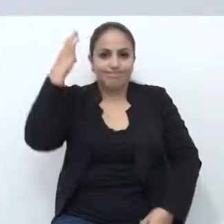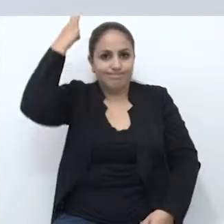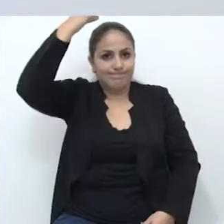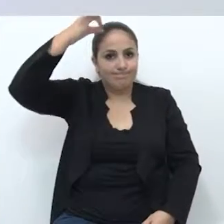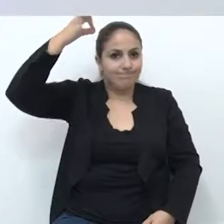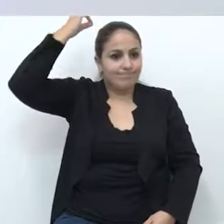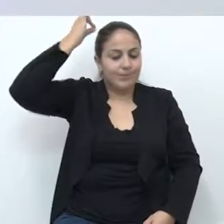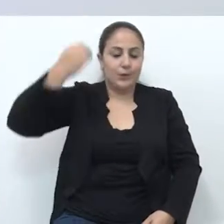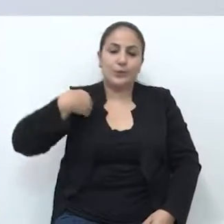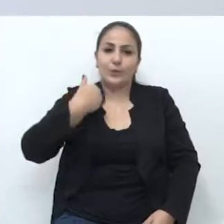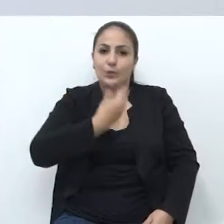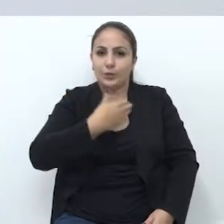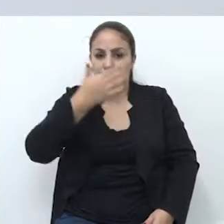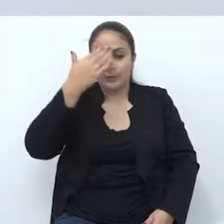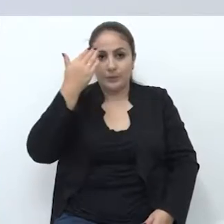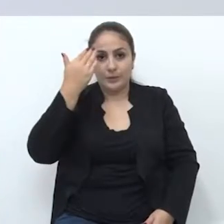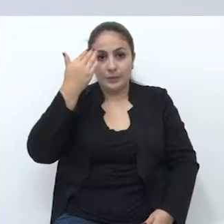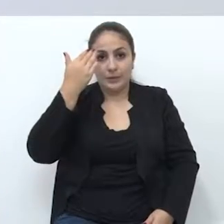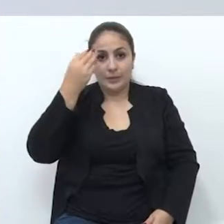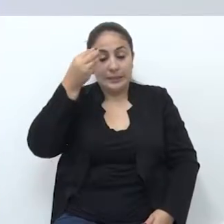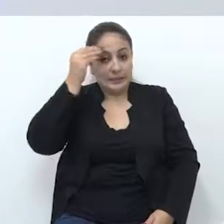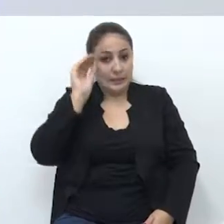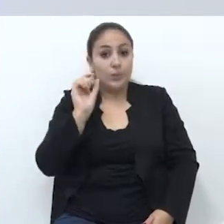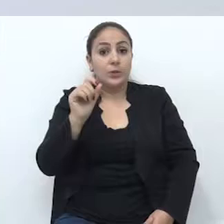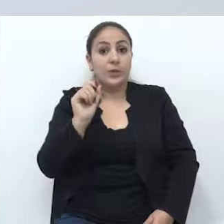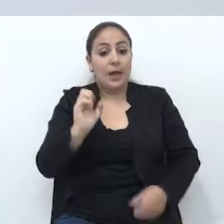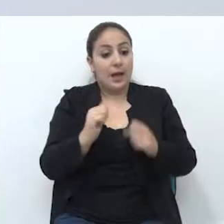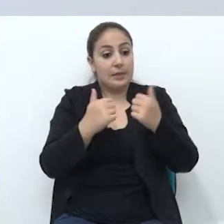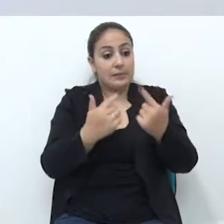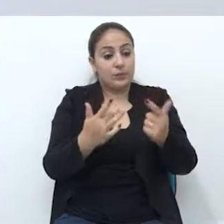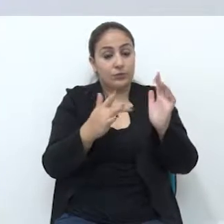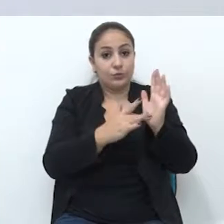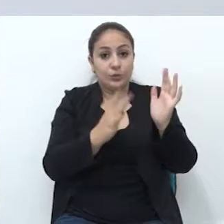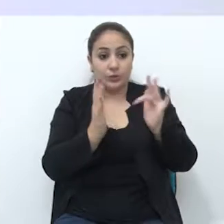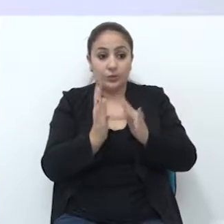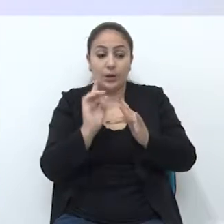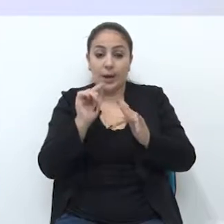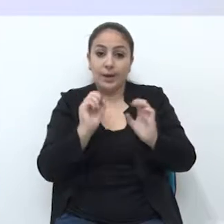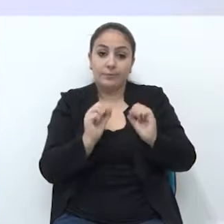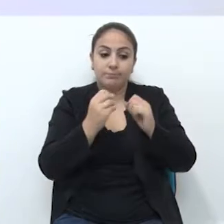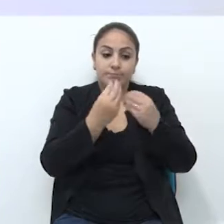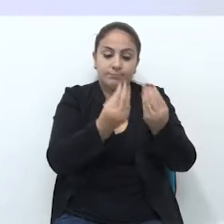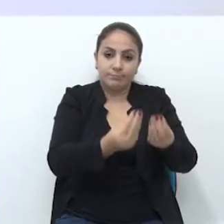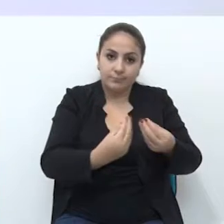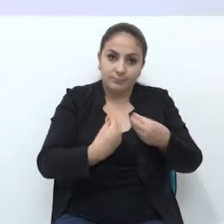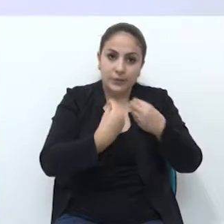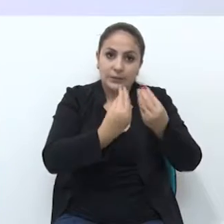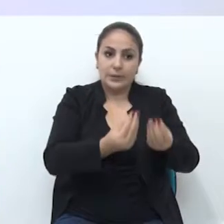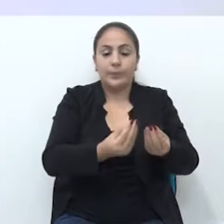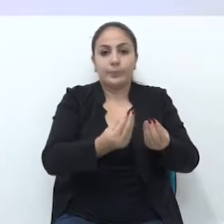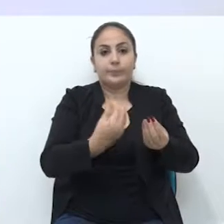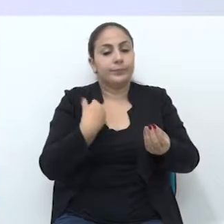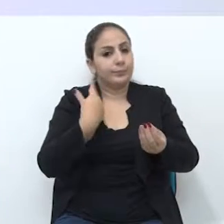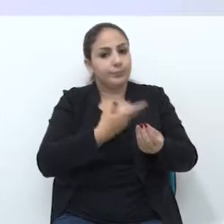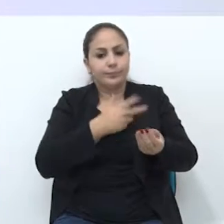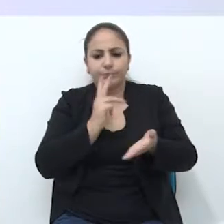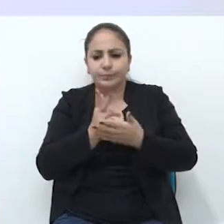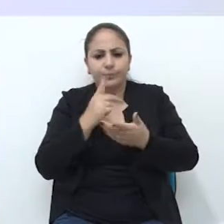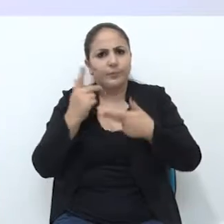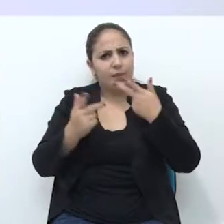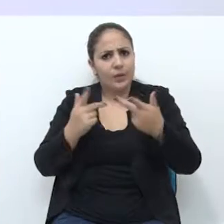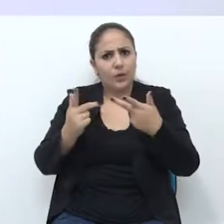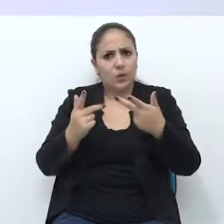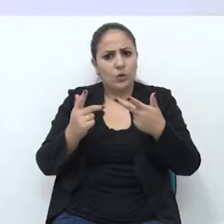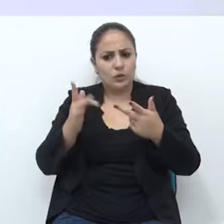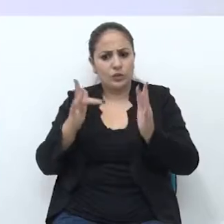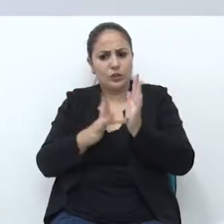Nós, cristãos, compreendemos que esse gesto de Jesus é o gesto de doação. Costumamos dizer que Ele